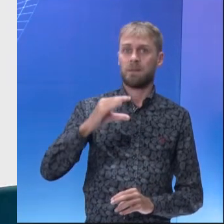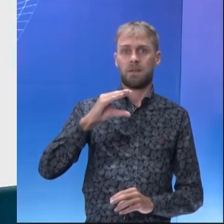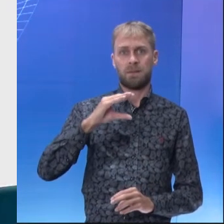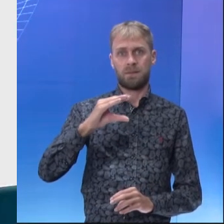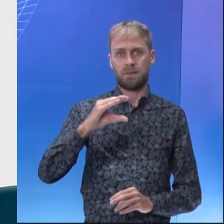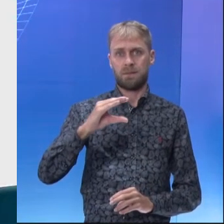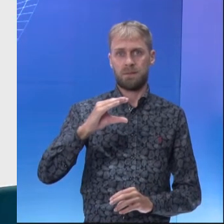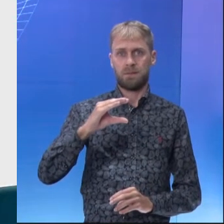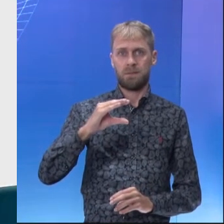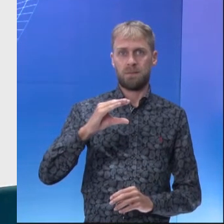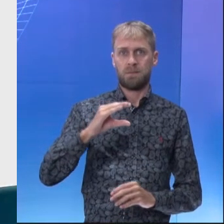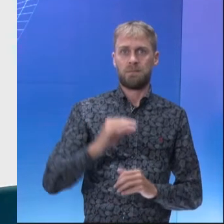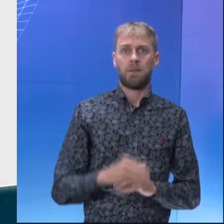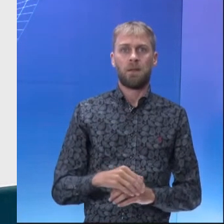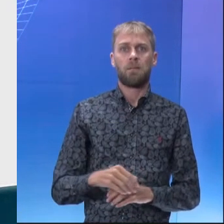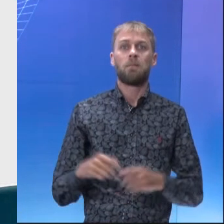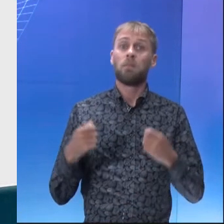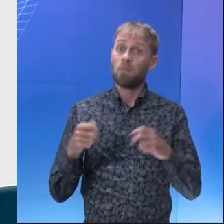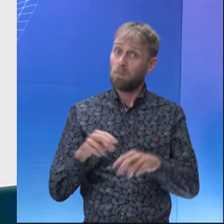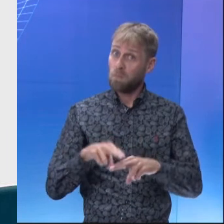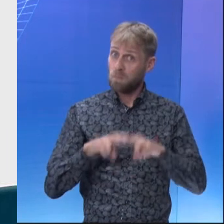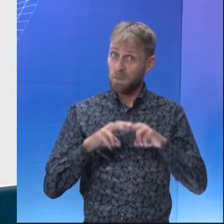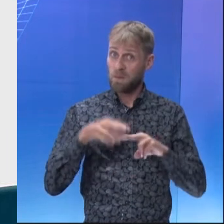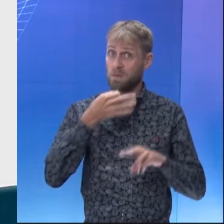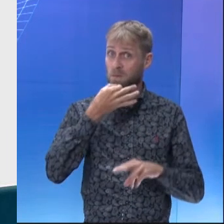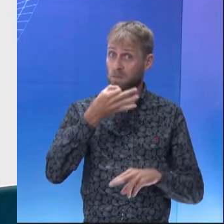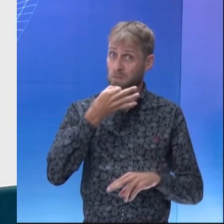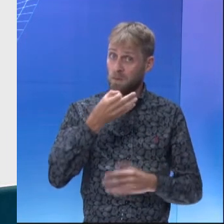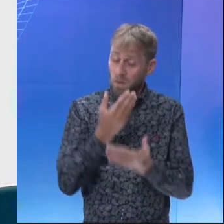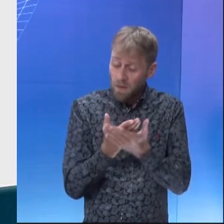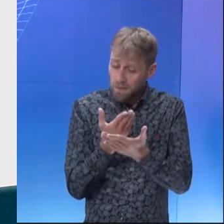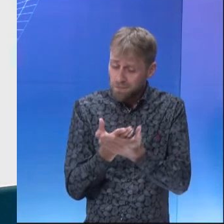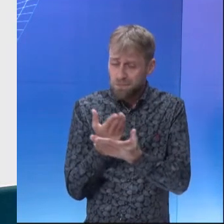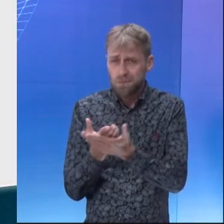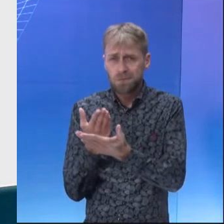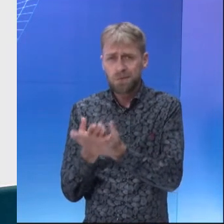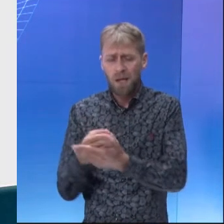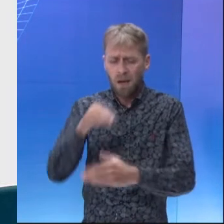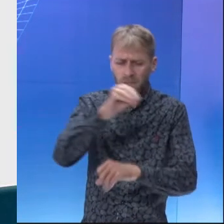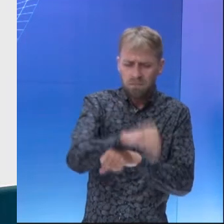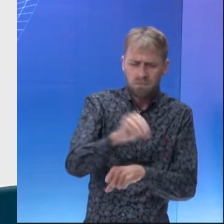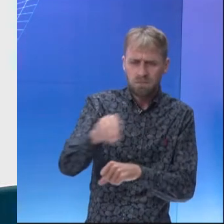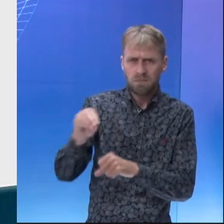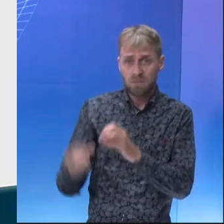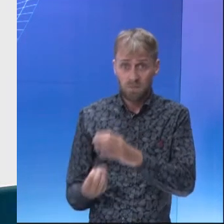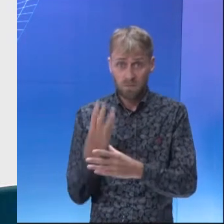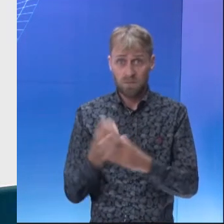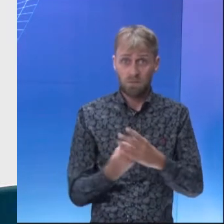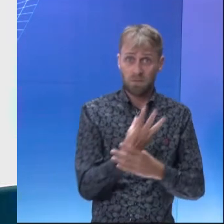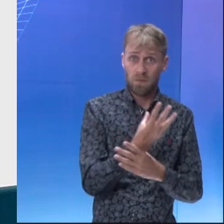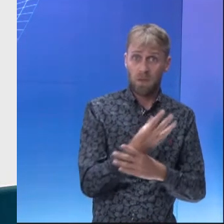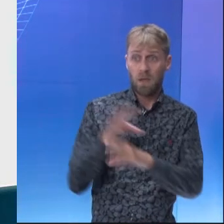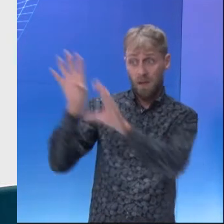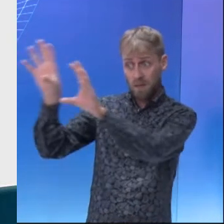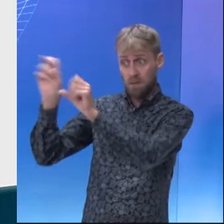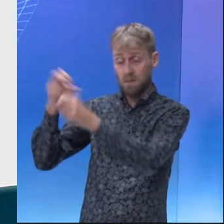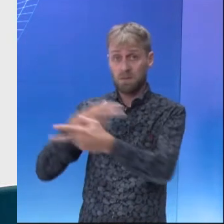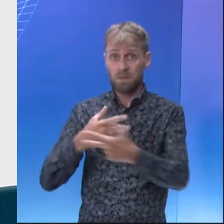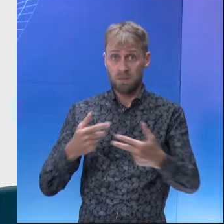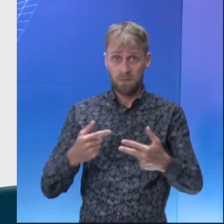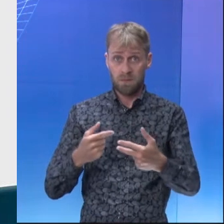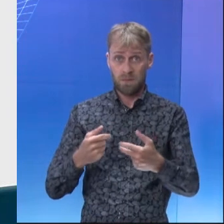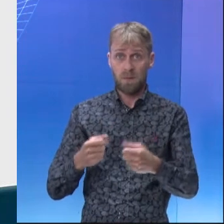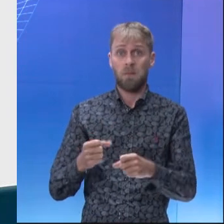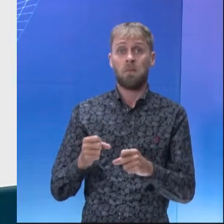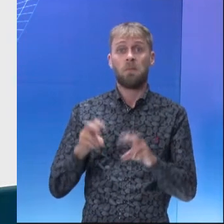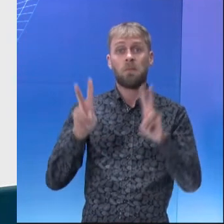conteúdo é estudarem sobre reflorestamento e extrativismo vegetal. Porque esse assunto,